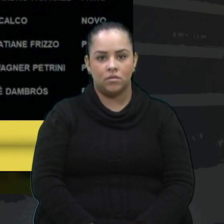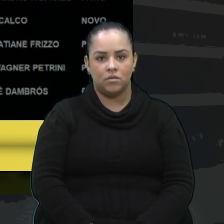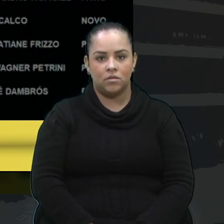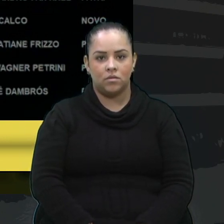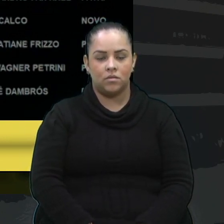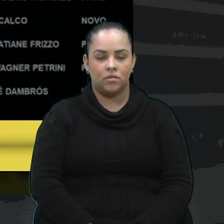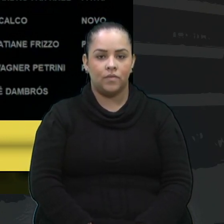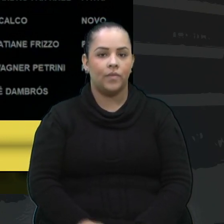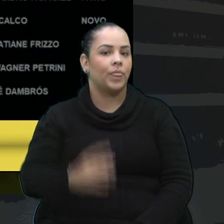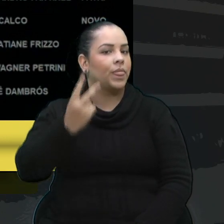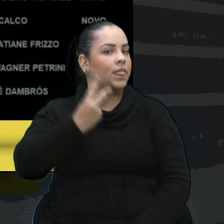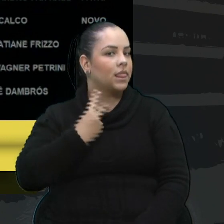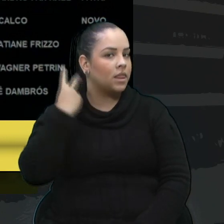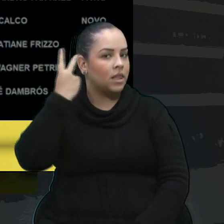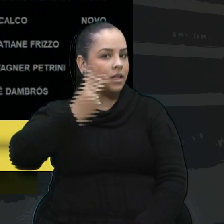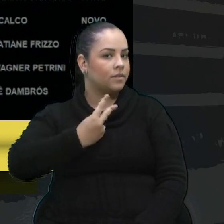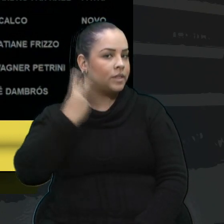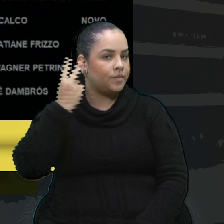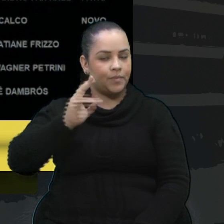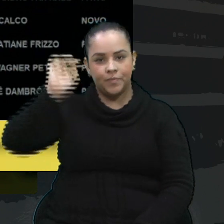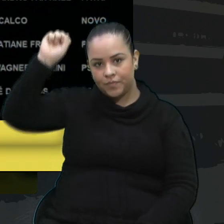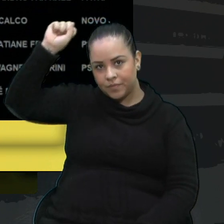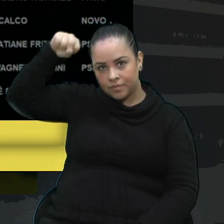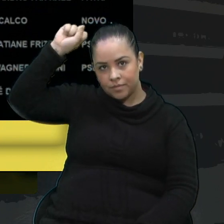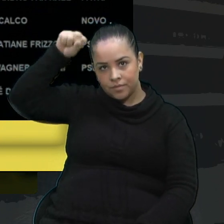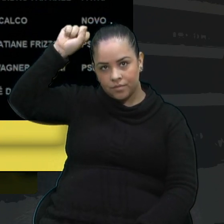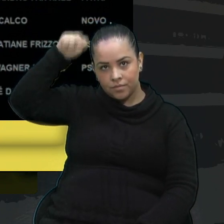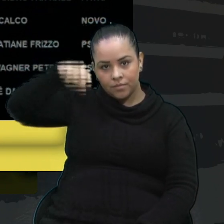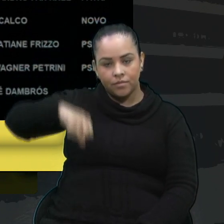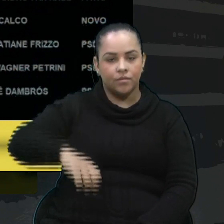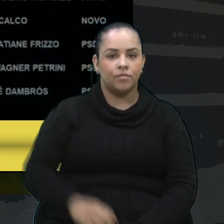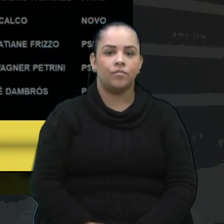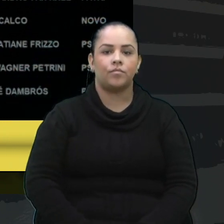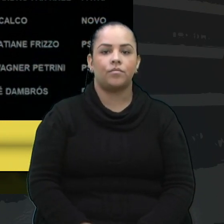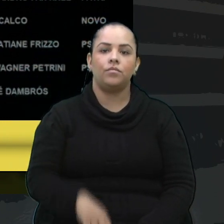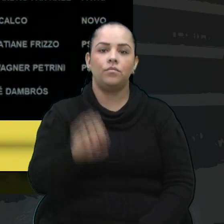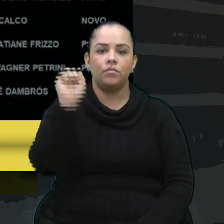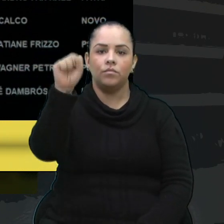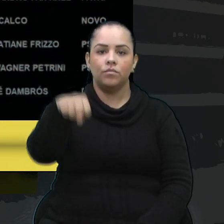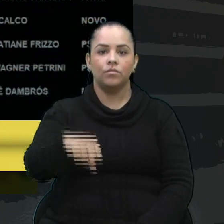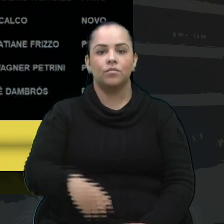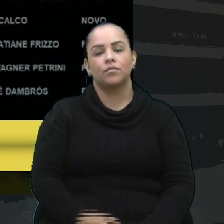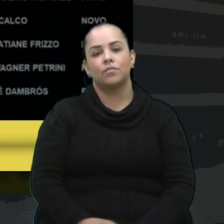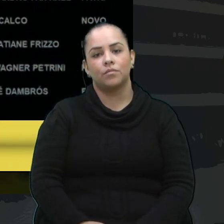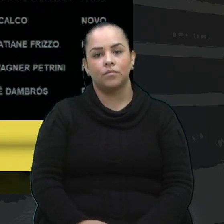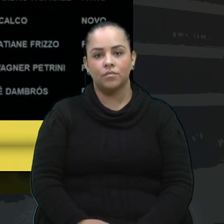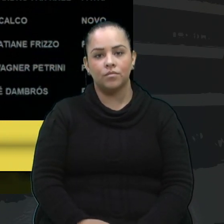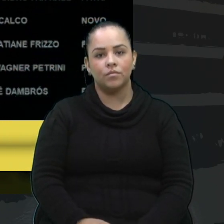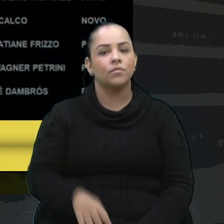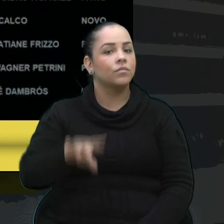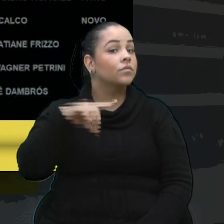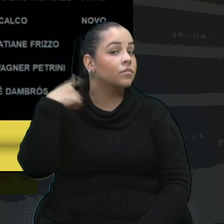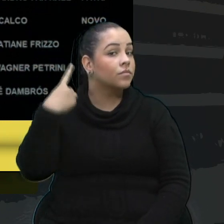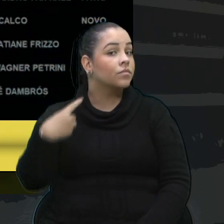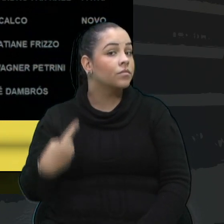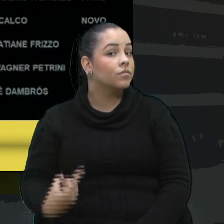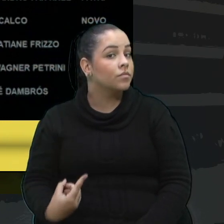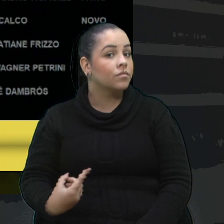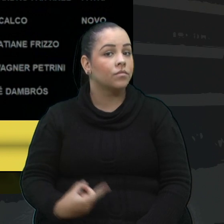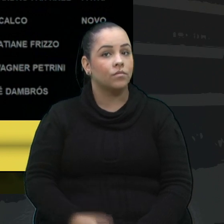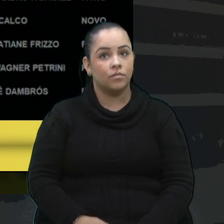Vereador Clóvis Xuxa, como vota? Voto sim, senhor presidente. sim, vereadora Denise Pessoa.